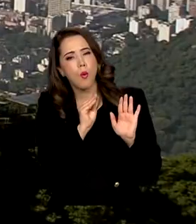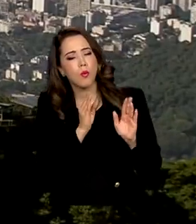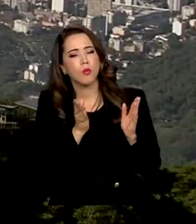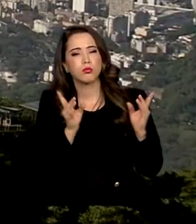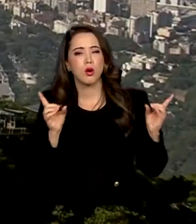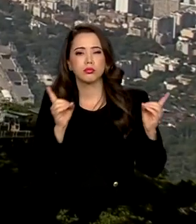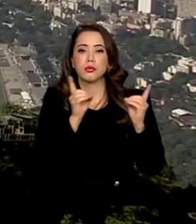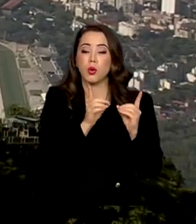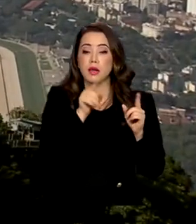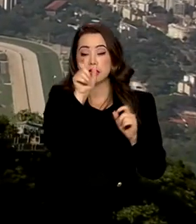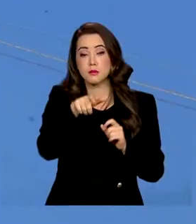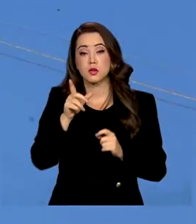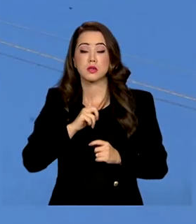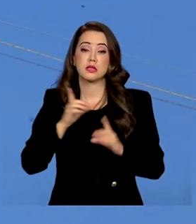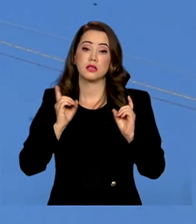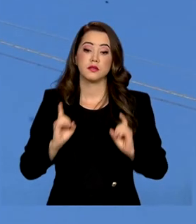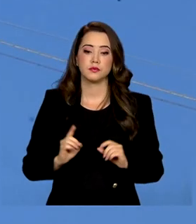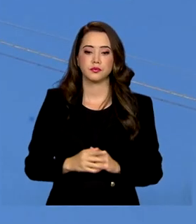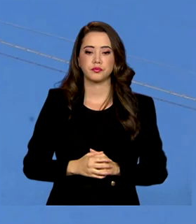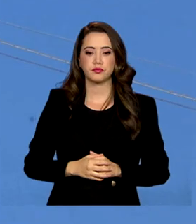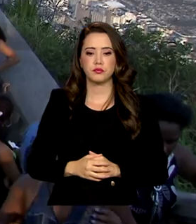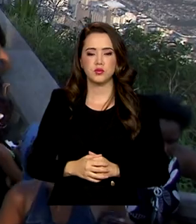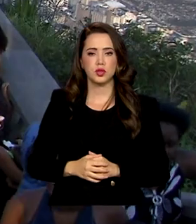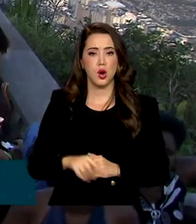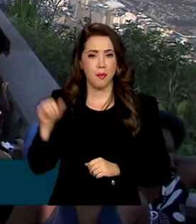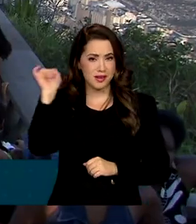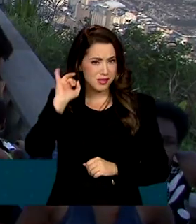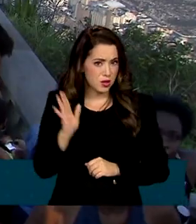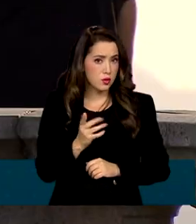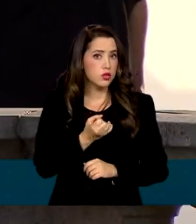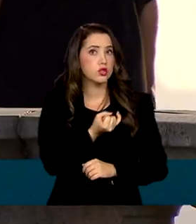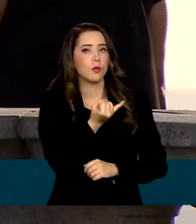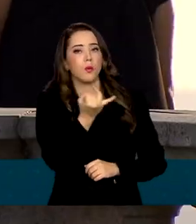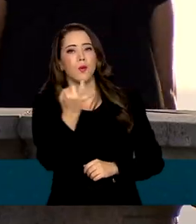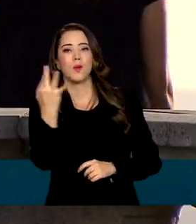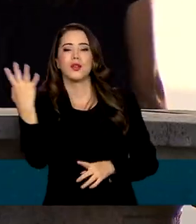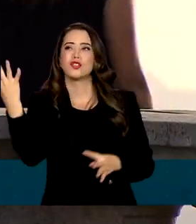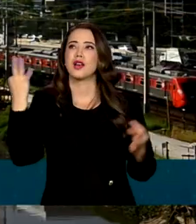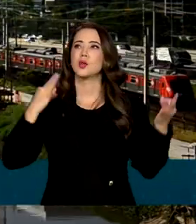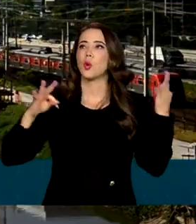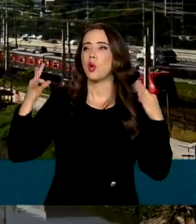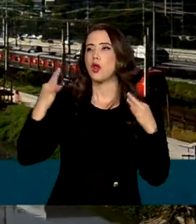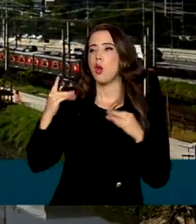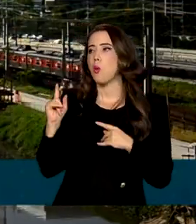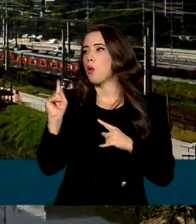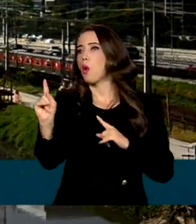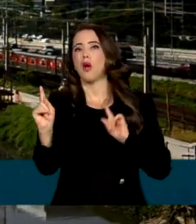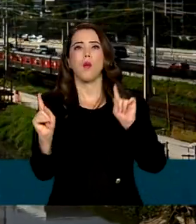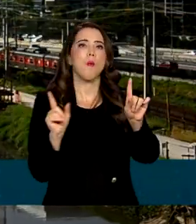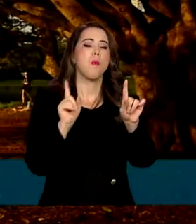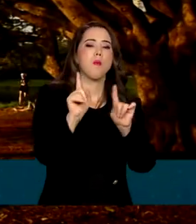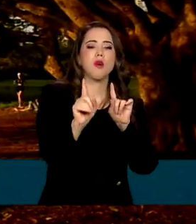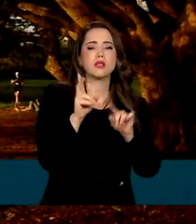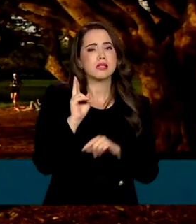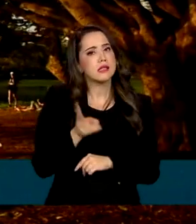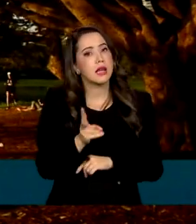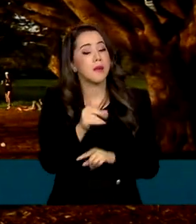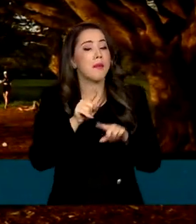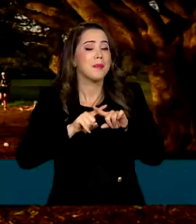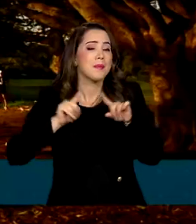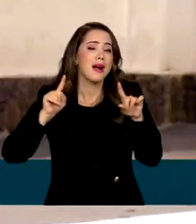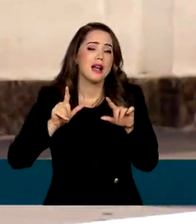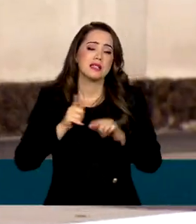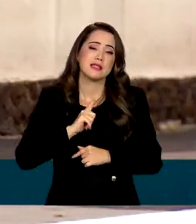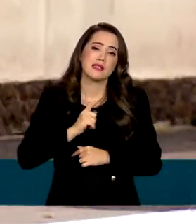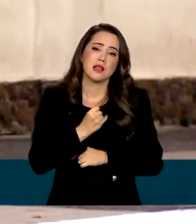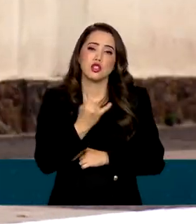O Brasil é rico em pontos turísticos, que atrai milhões de brasileiros e estrangeiros, todos os anos. Mas ainda